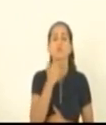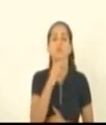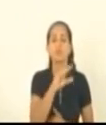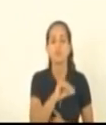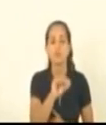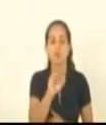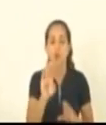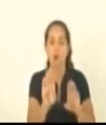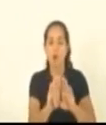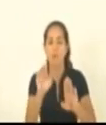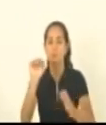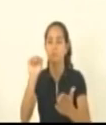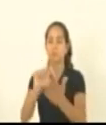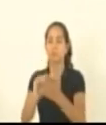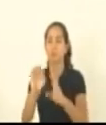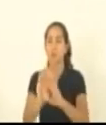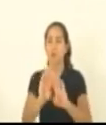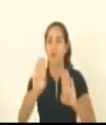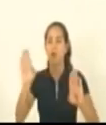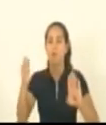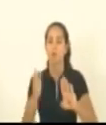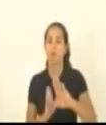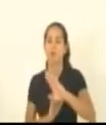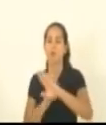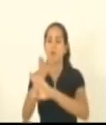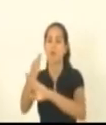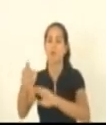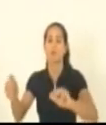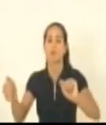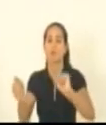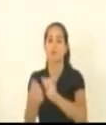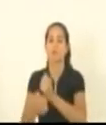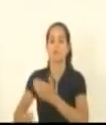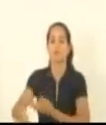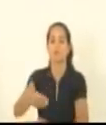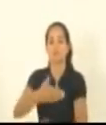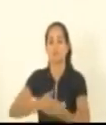porta entrarei em sua casa cearei com ele e ele comigo